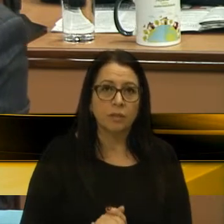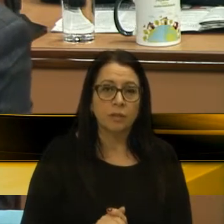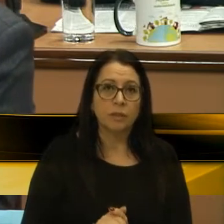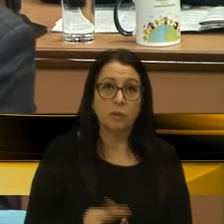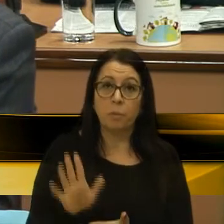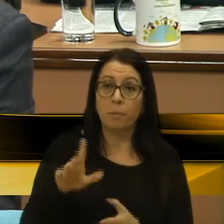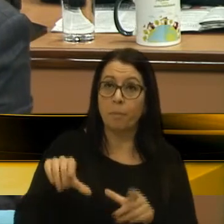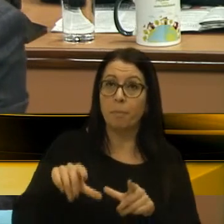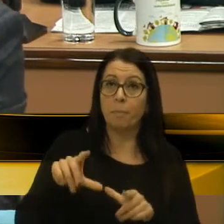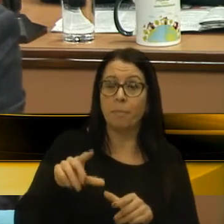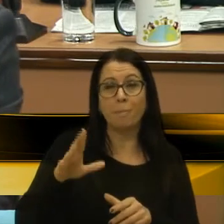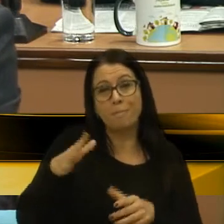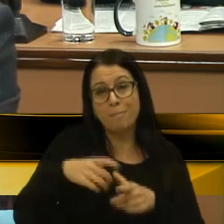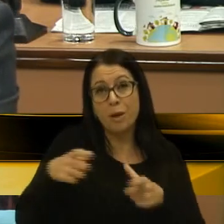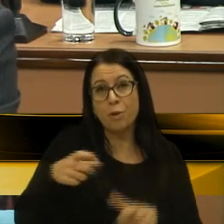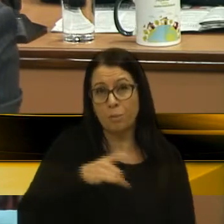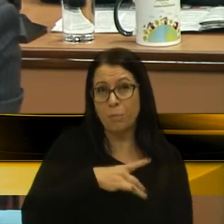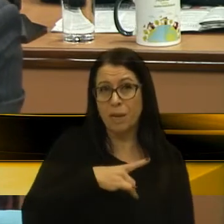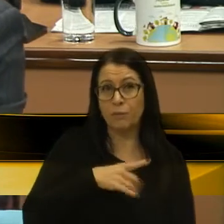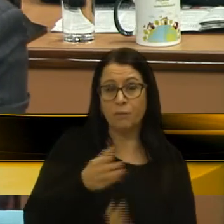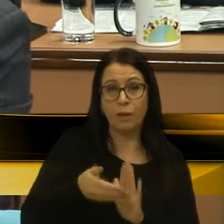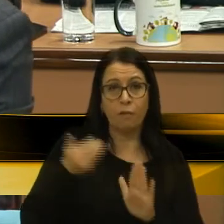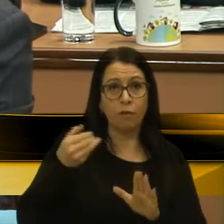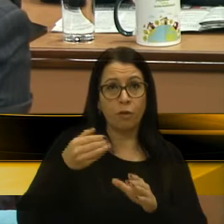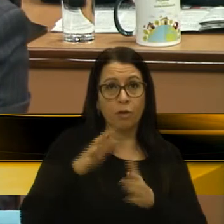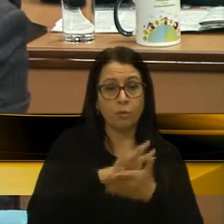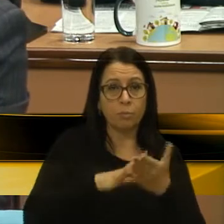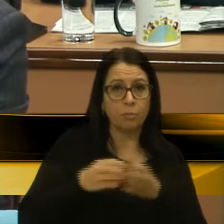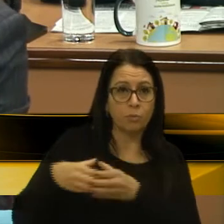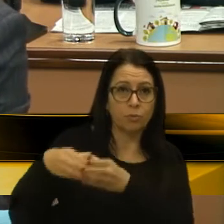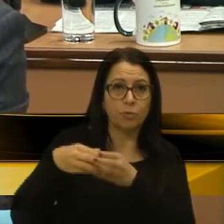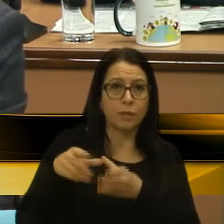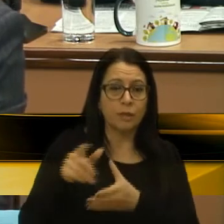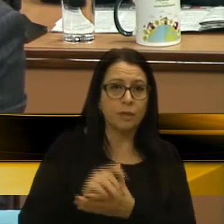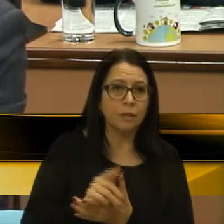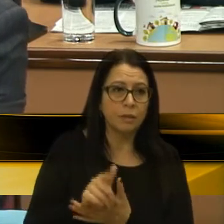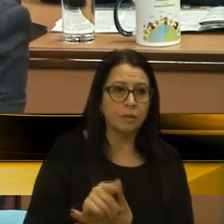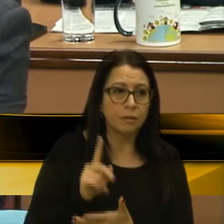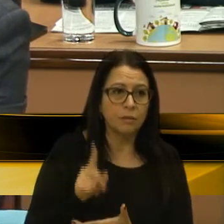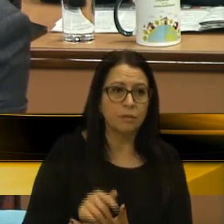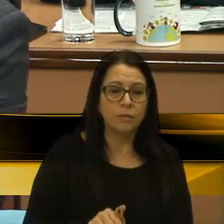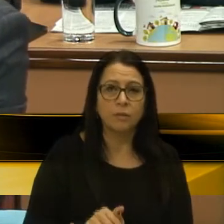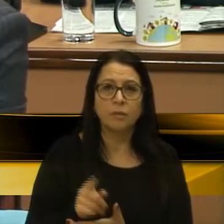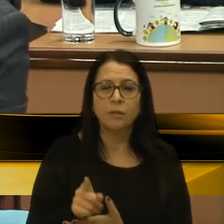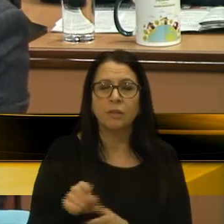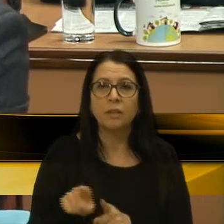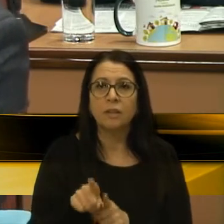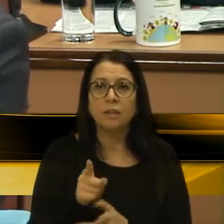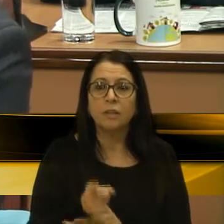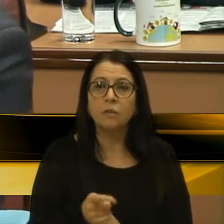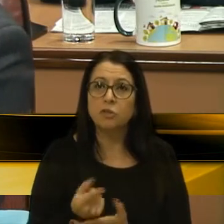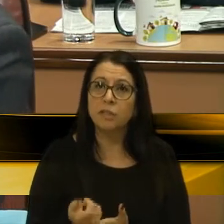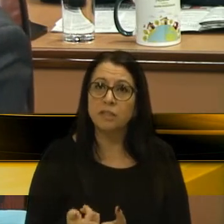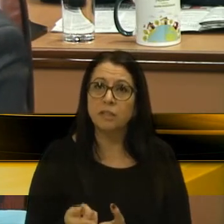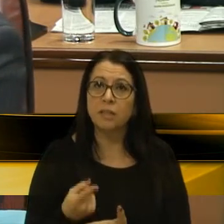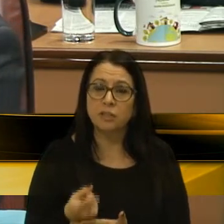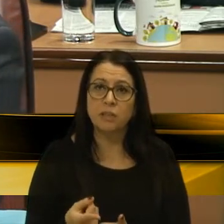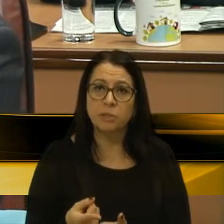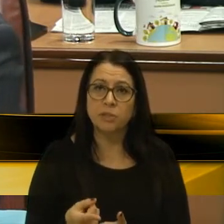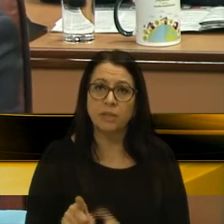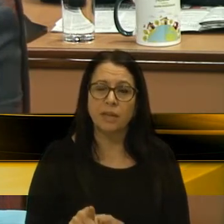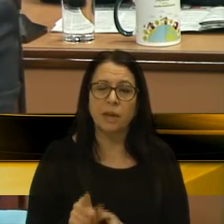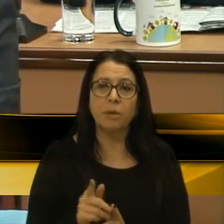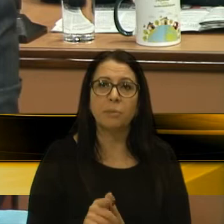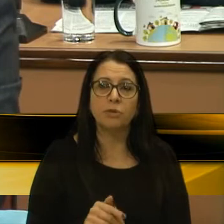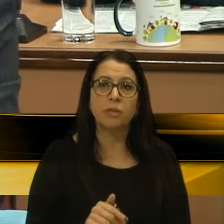momento, de ficar fora do mapa do turismo brasileiro. Nós precisamos saber, ter essa informação, temos hoje pela imprensa, temos